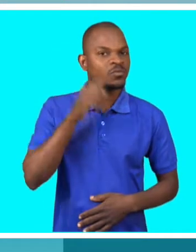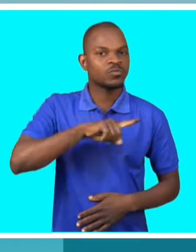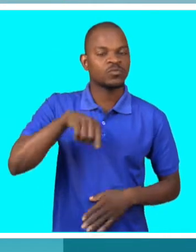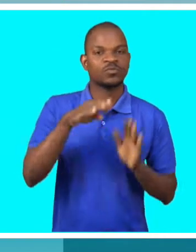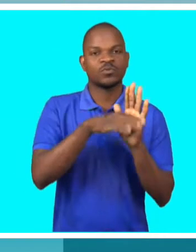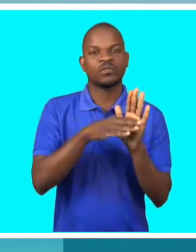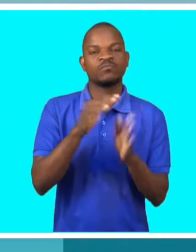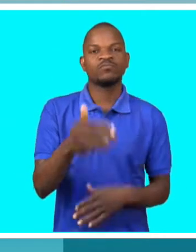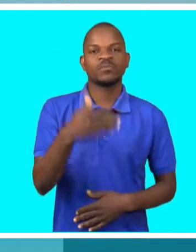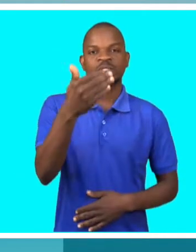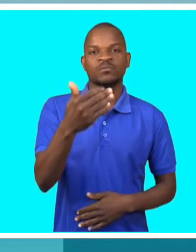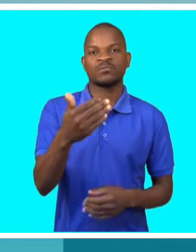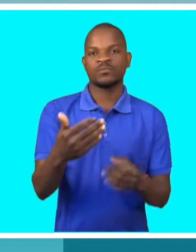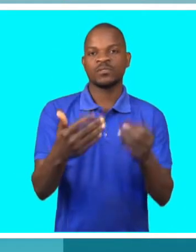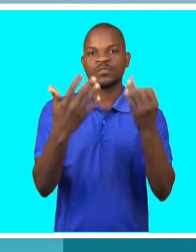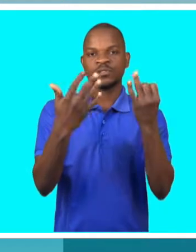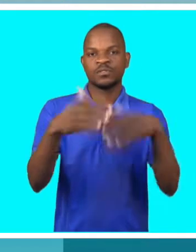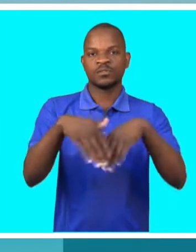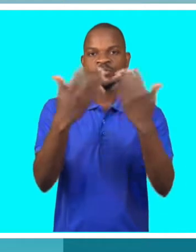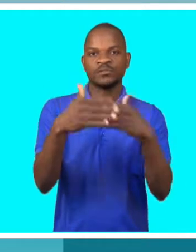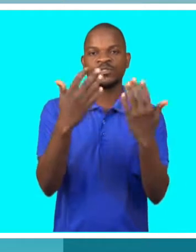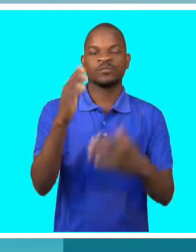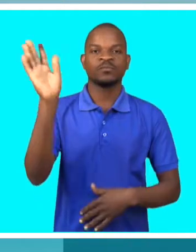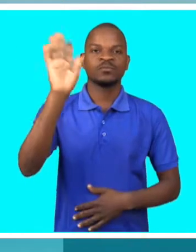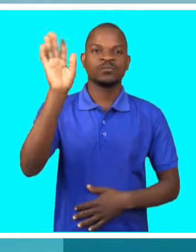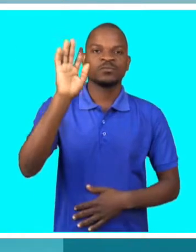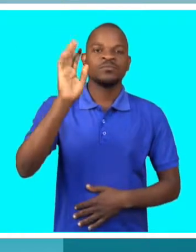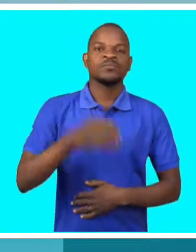preferência. Nós voltamos daqui a sete dias. Até lá.